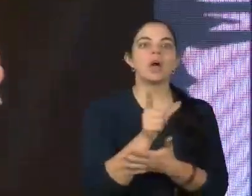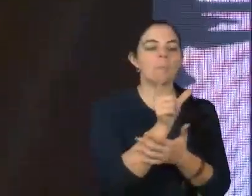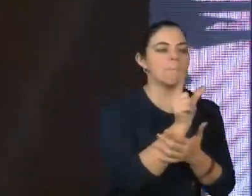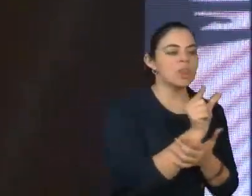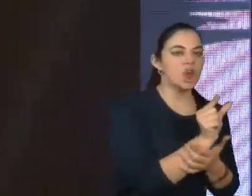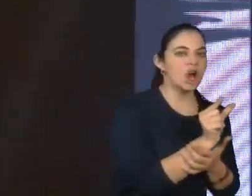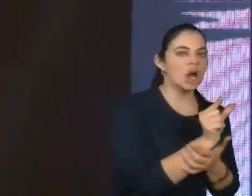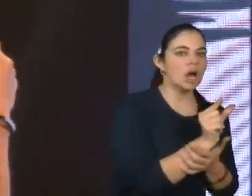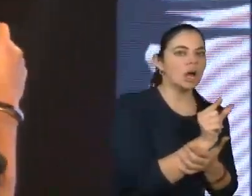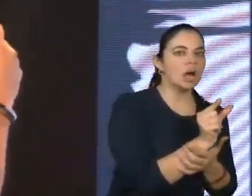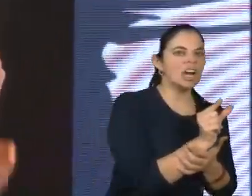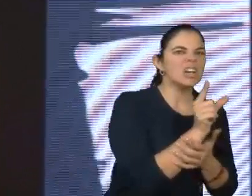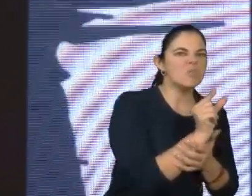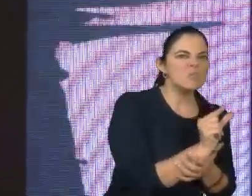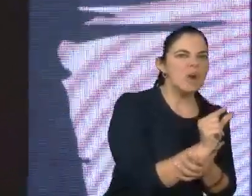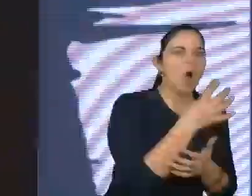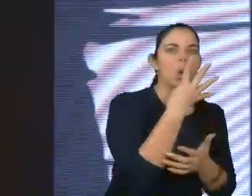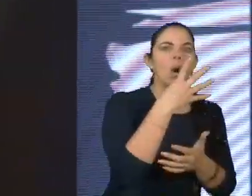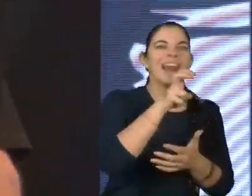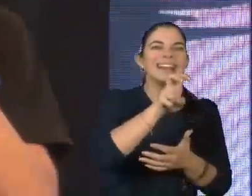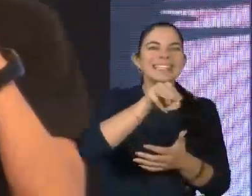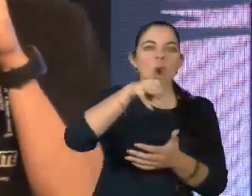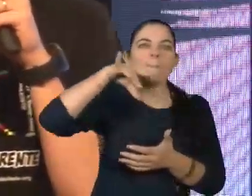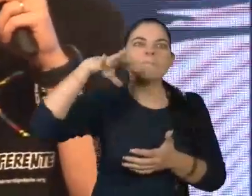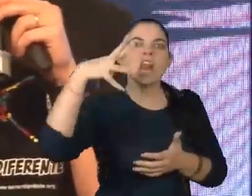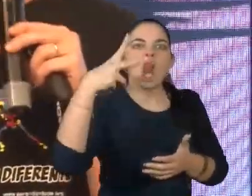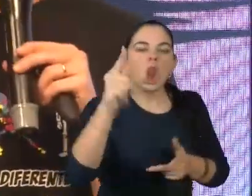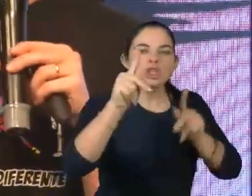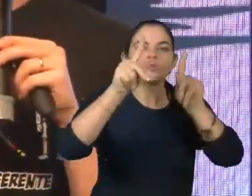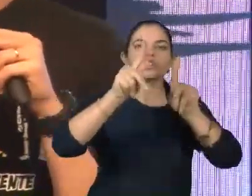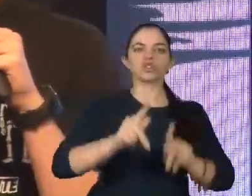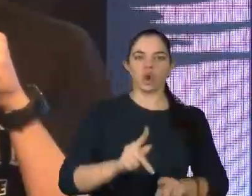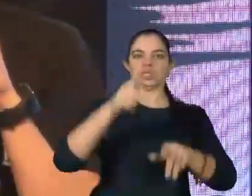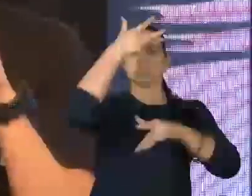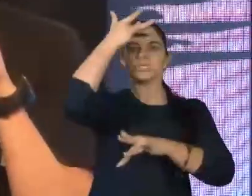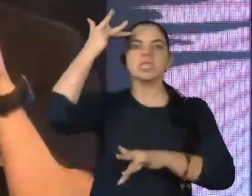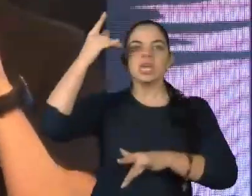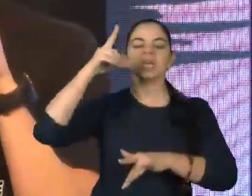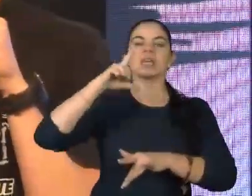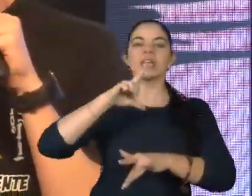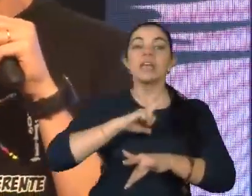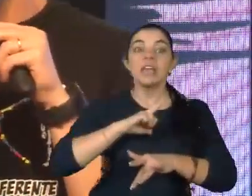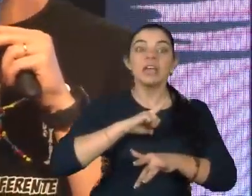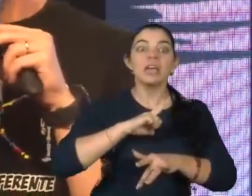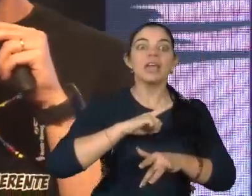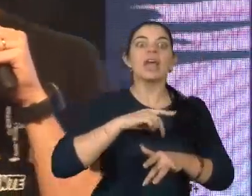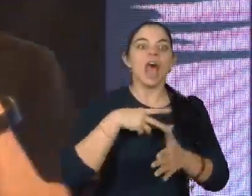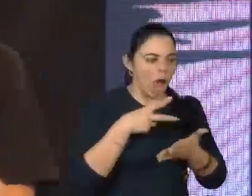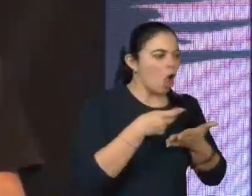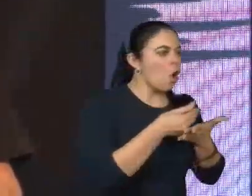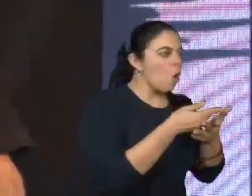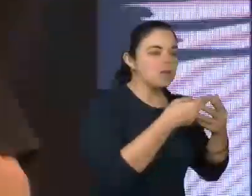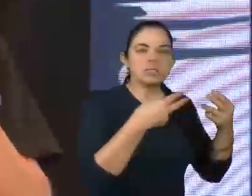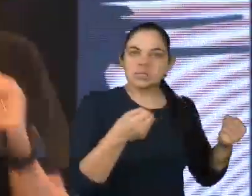existente. São 45 milhões de pessoas que consomem. E eu pergunto para